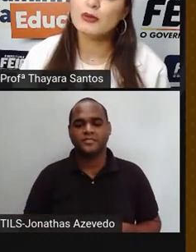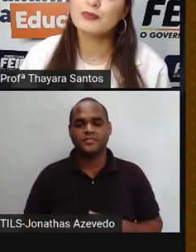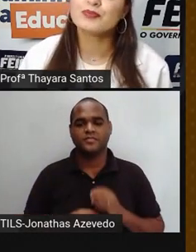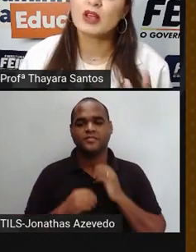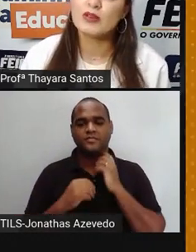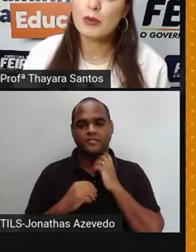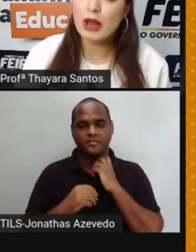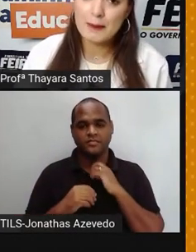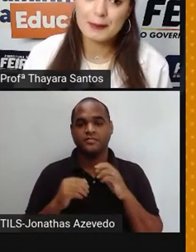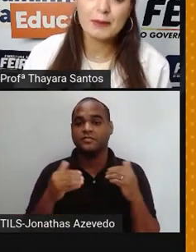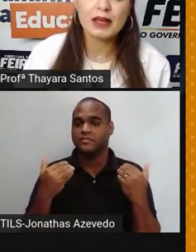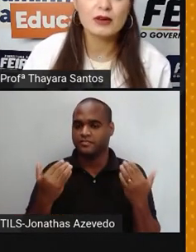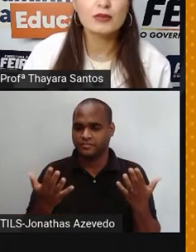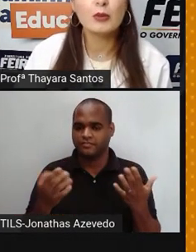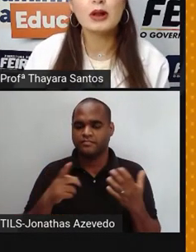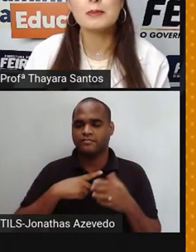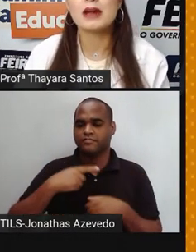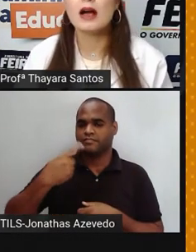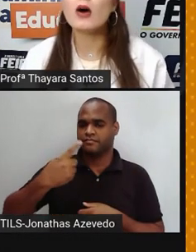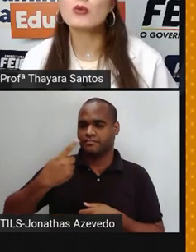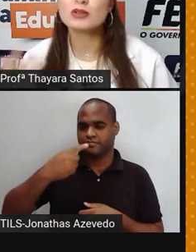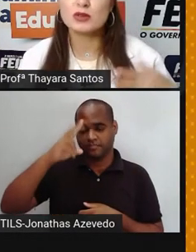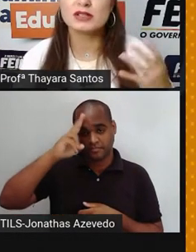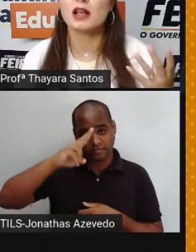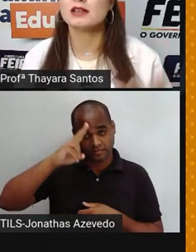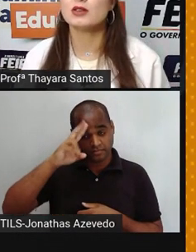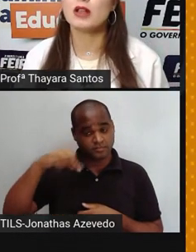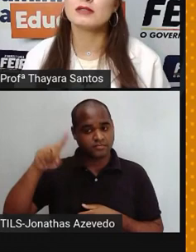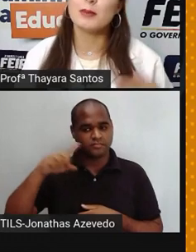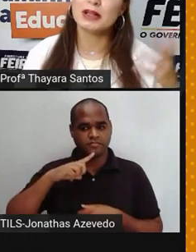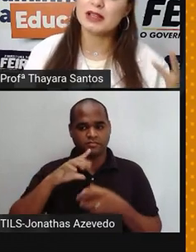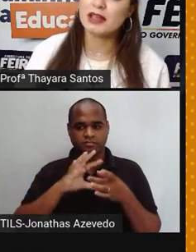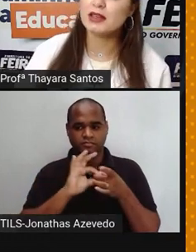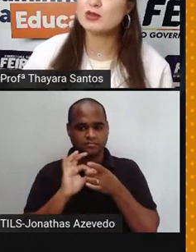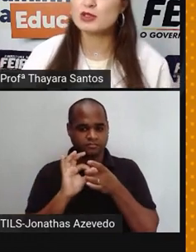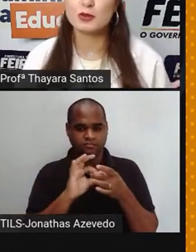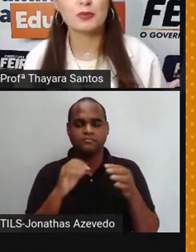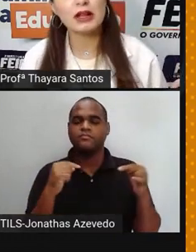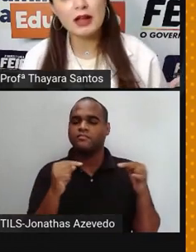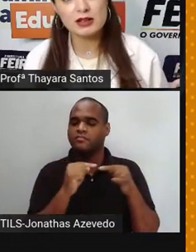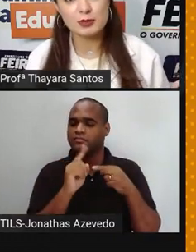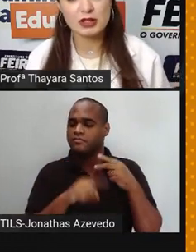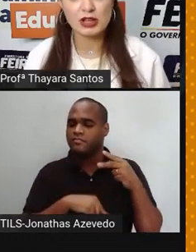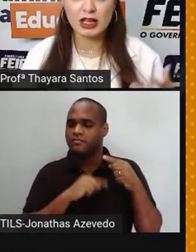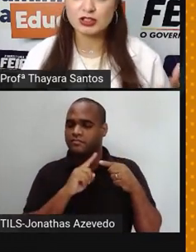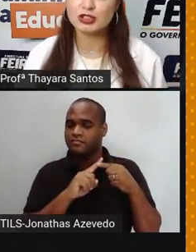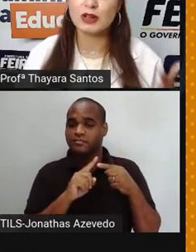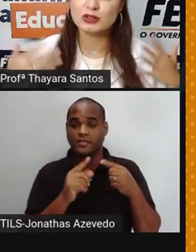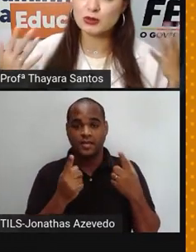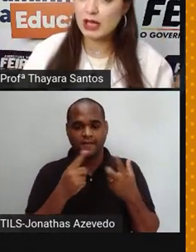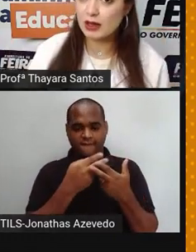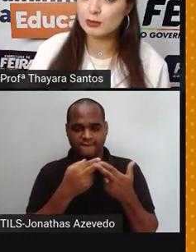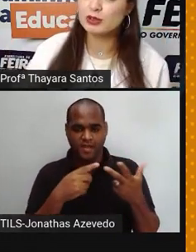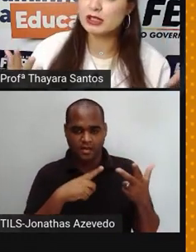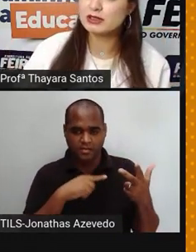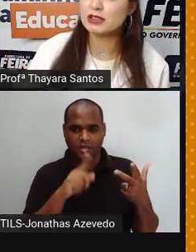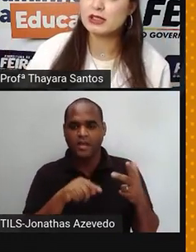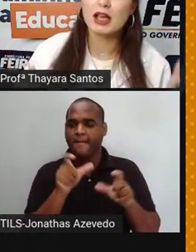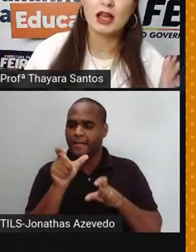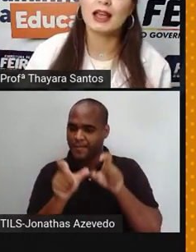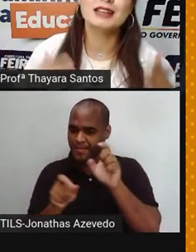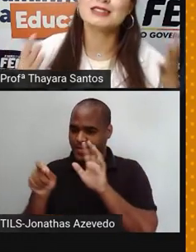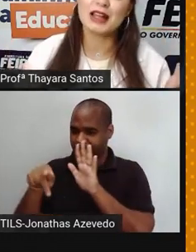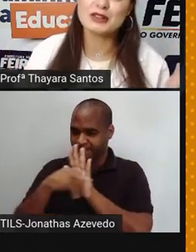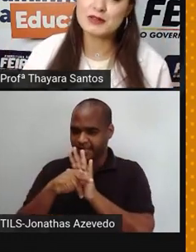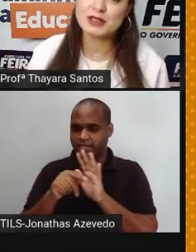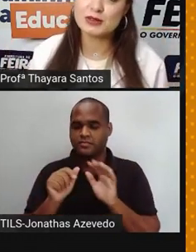Então, vamos lá. Primeiro, vamos lembrar algumas coisas relacionadas à matéria e suas propriedades. Porque já que a gente vai estudar mudanças,